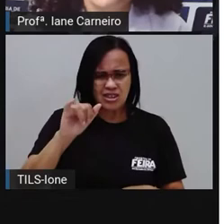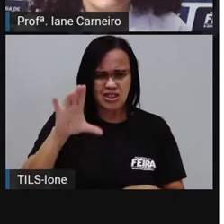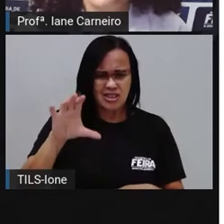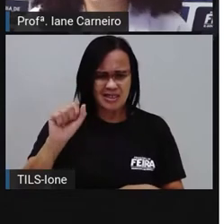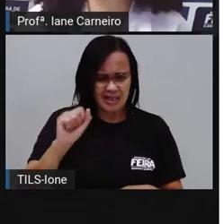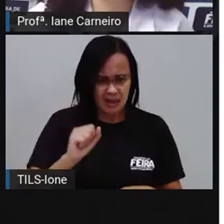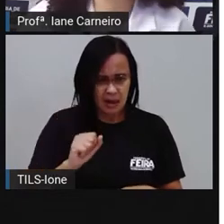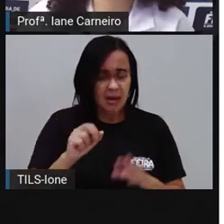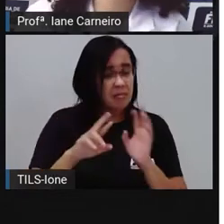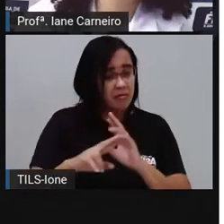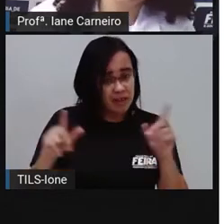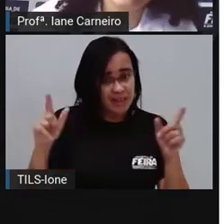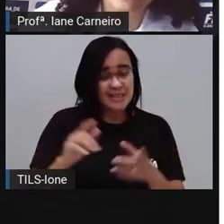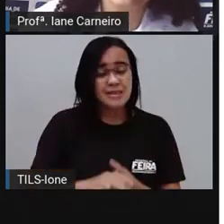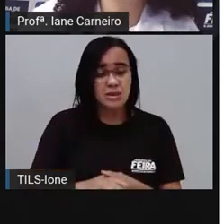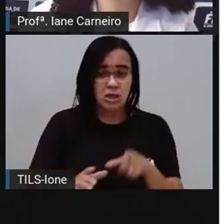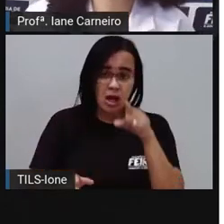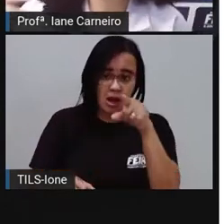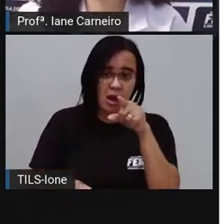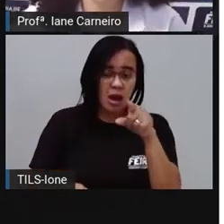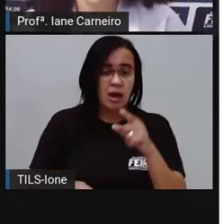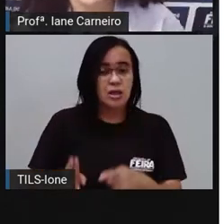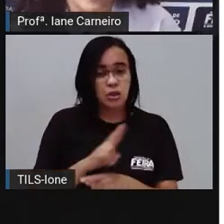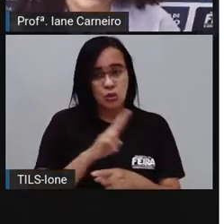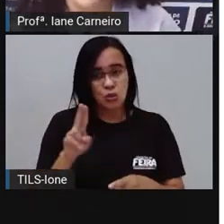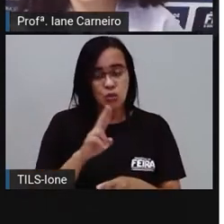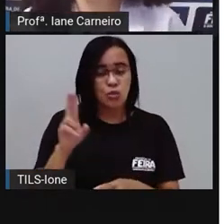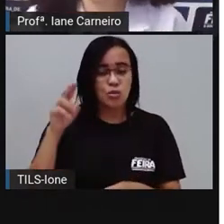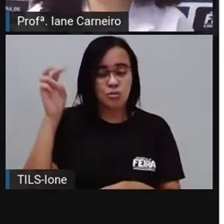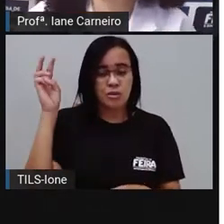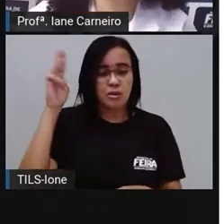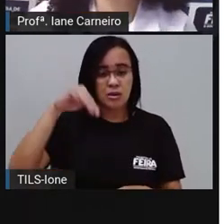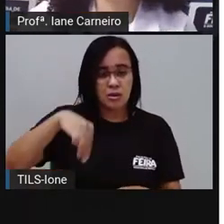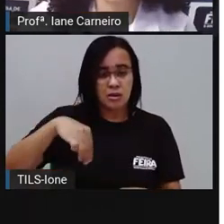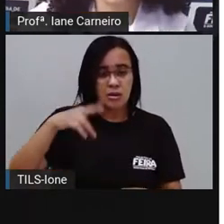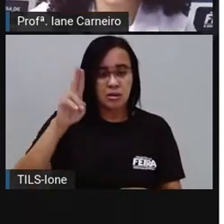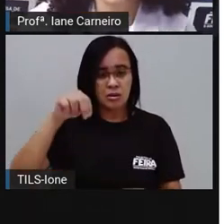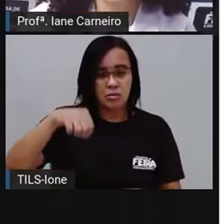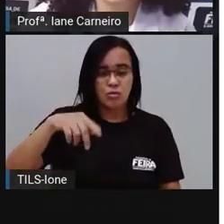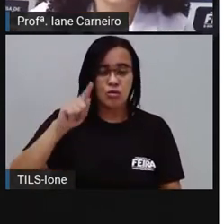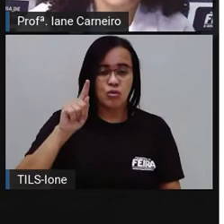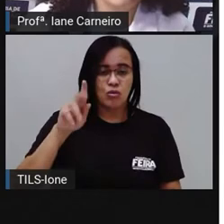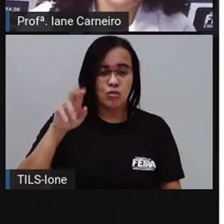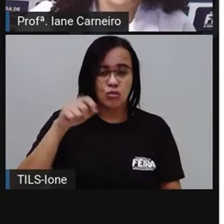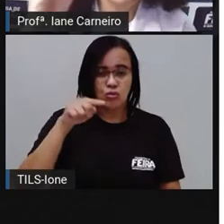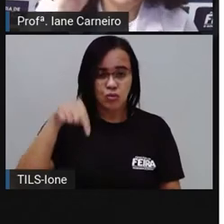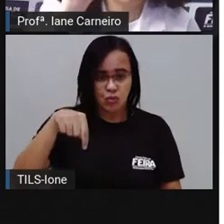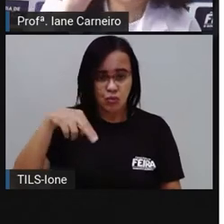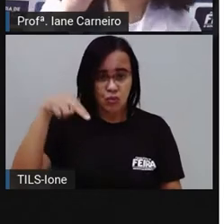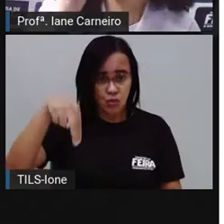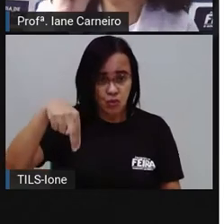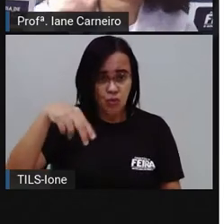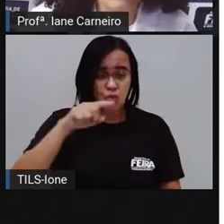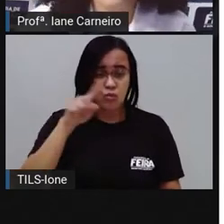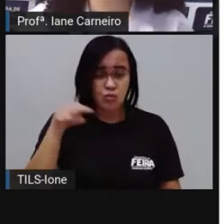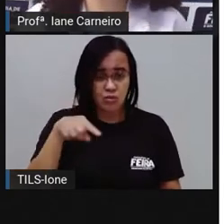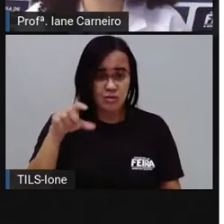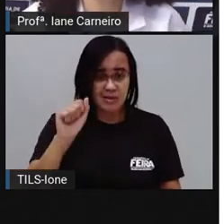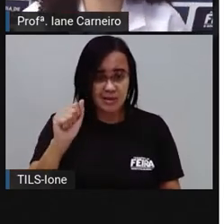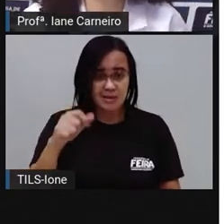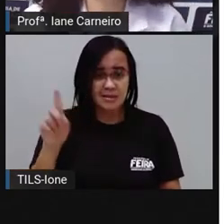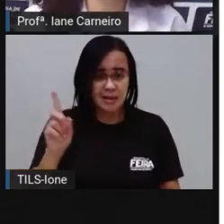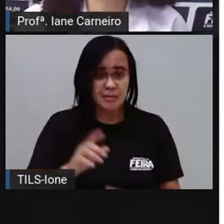Então, aqui, pra gente, isso aqui é o Mungunzá. E o que é Mungunzá, né? É um tipo de milho, né? O grão do milho,